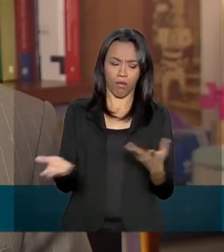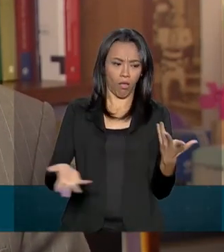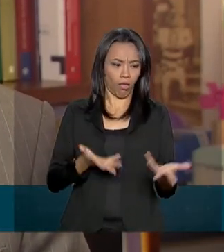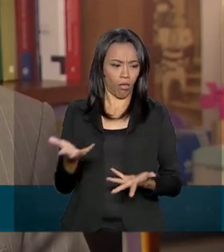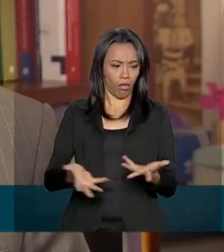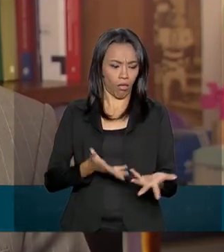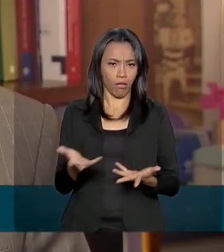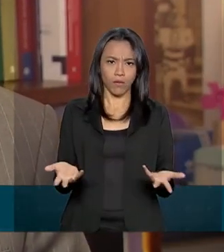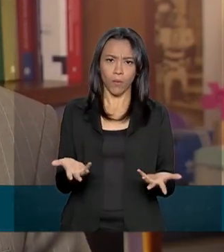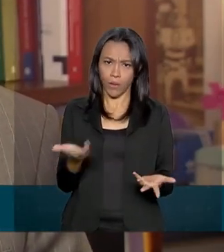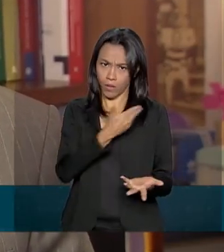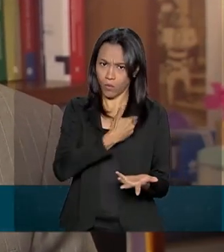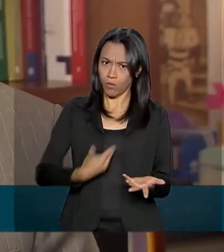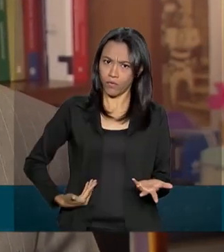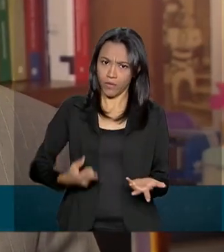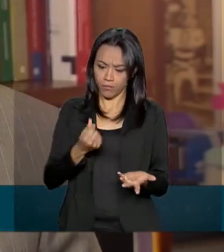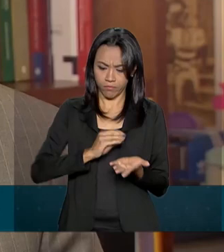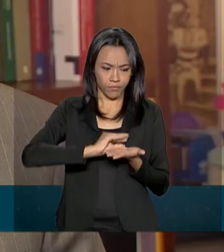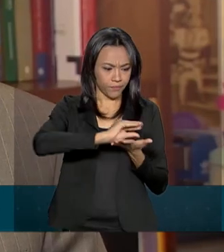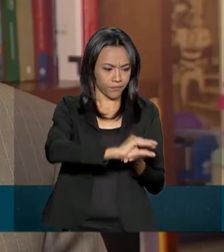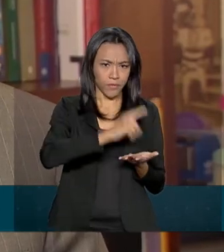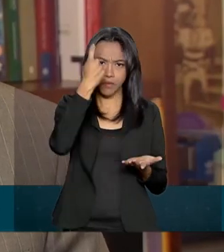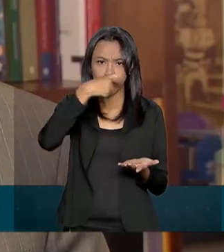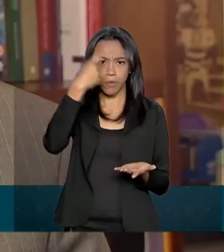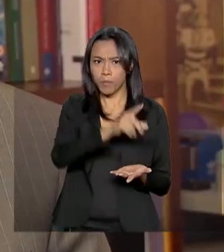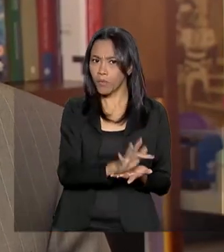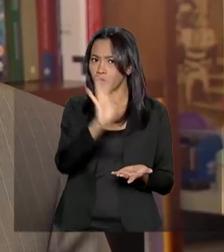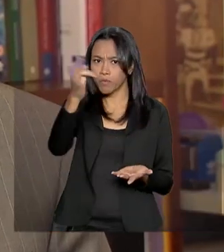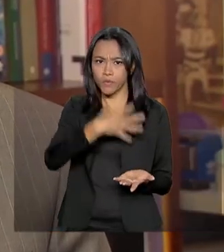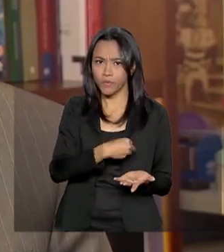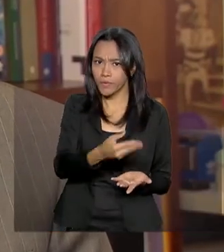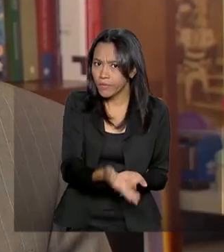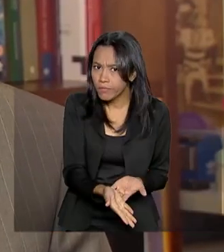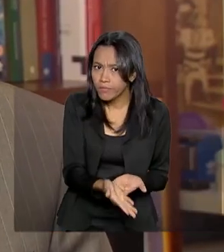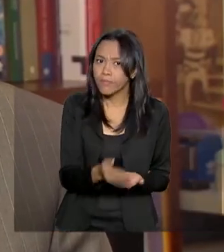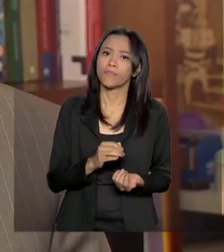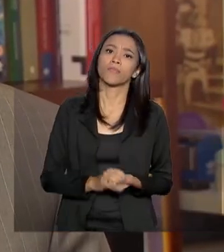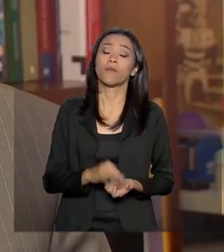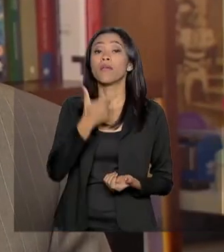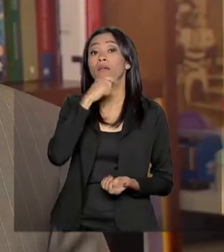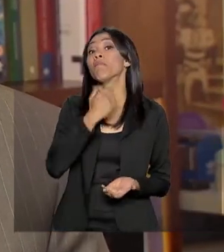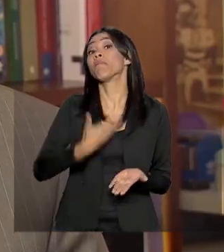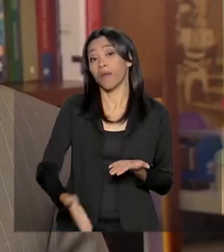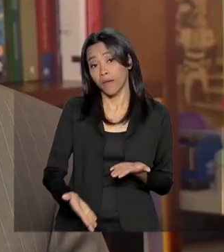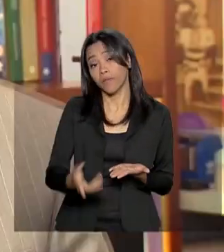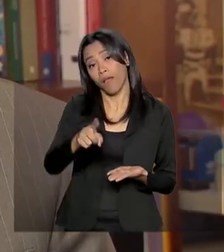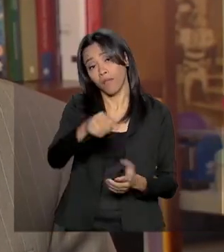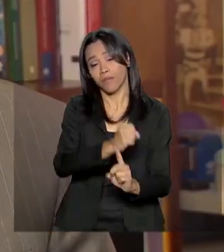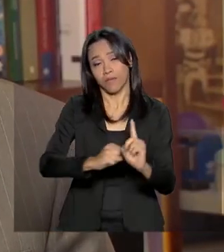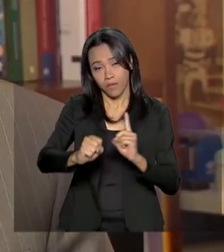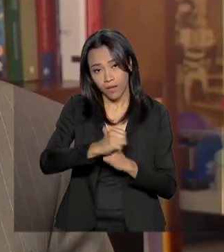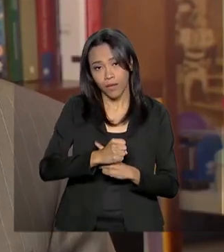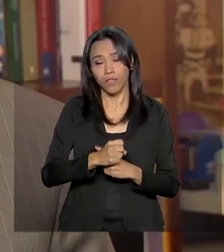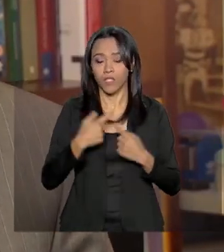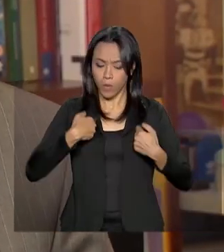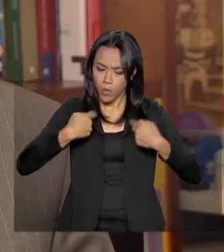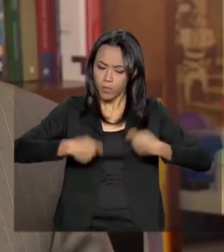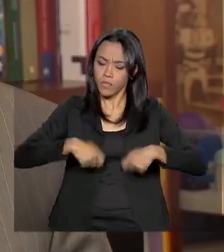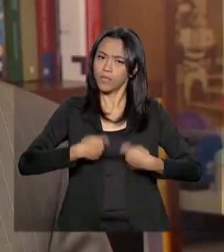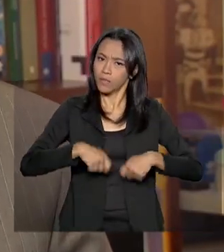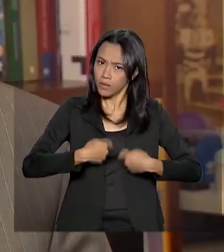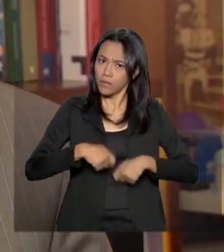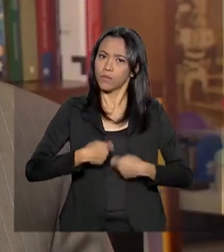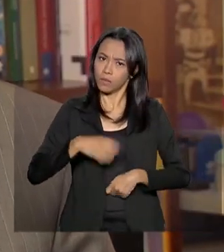investindo numa família que não se preocupa com o futuro do filho. E quem perde com isso? A sociedade. Então eu preciso dessa